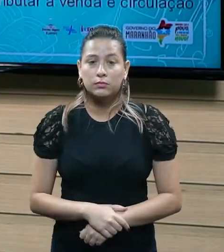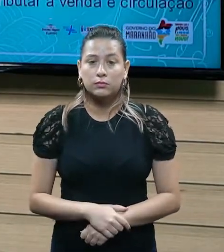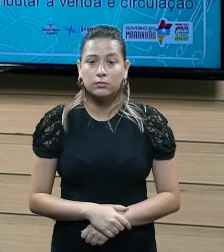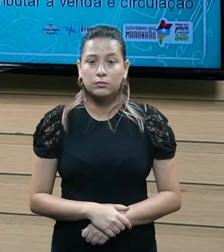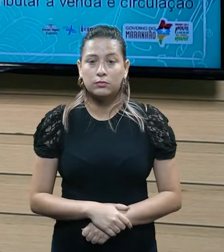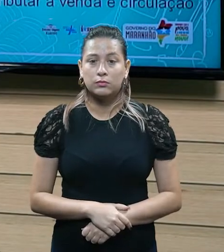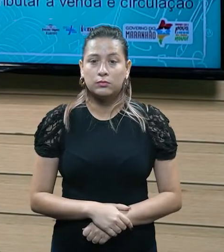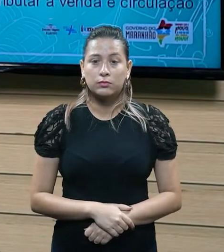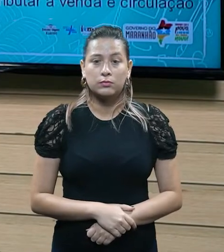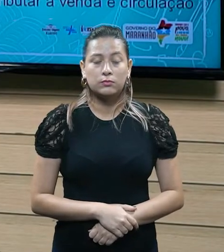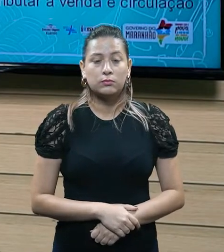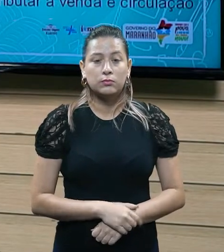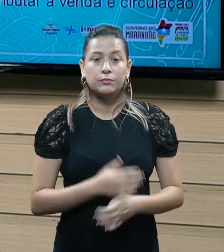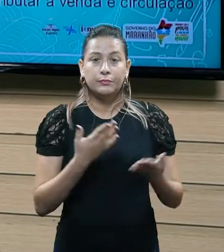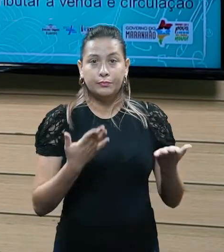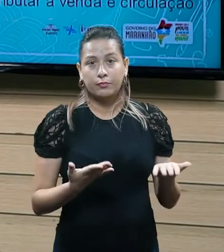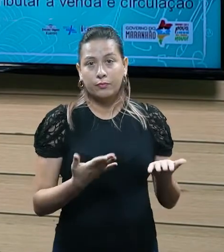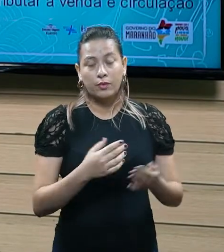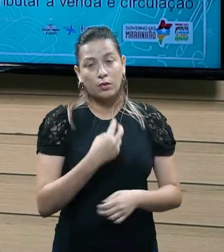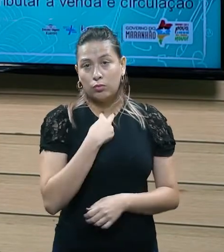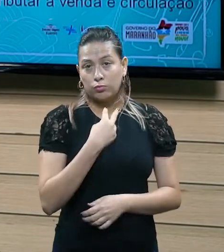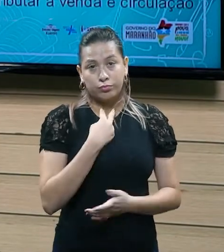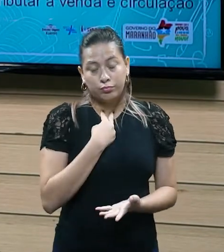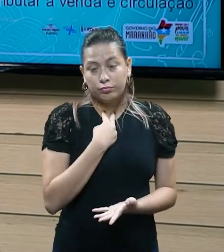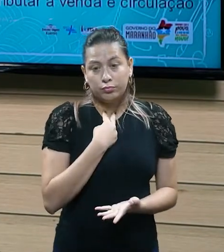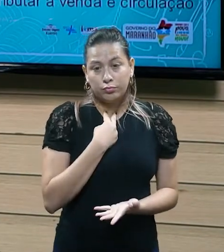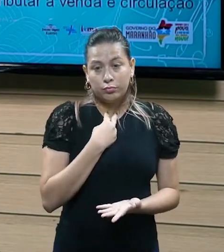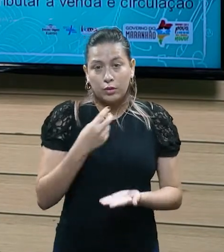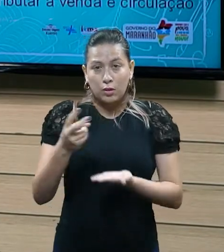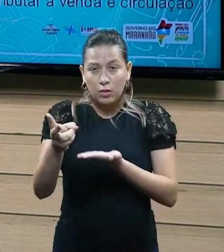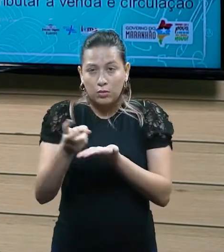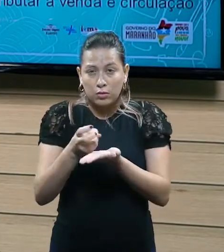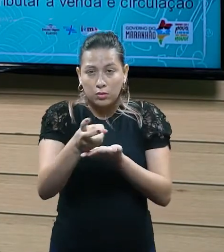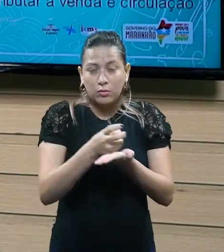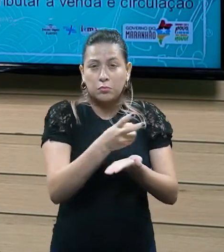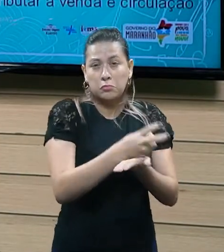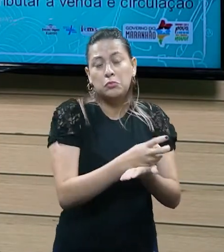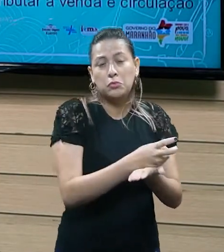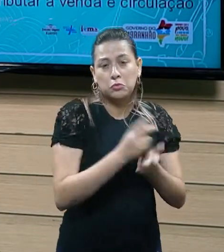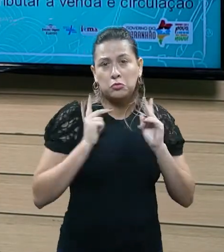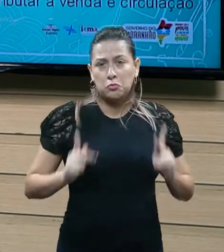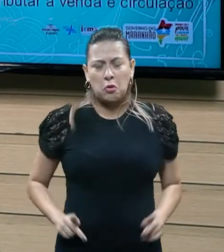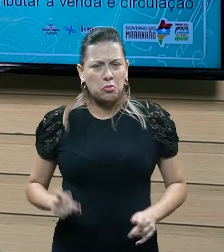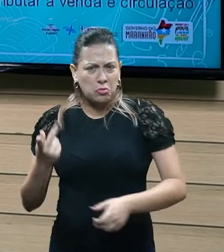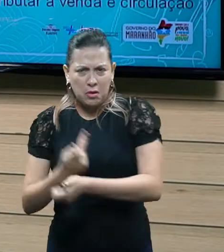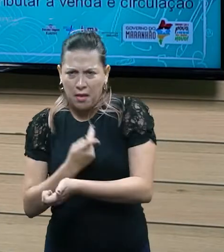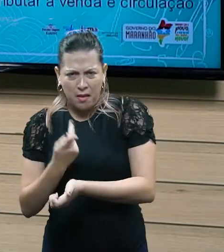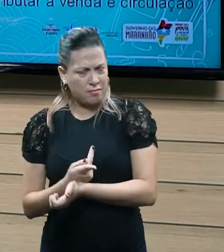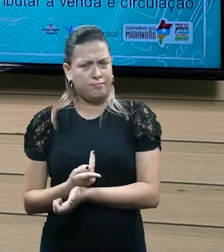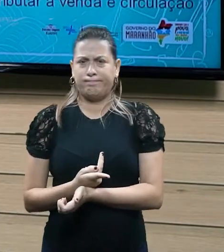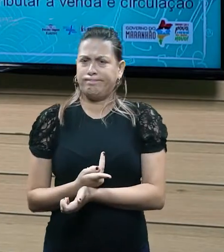fato, o legislador, ele não poderá tributar, né, um fato ilícito. Ou seja, ele não poderá